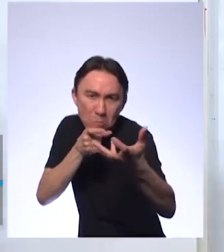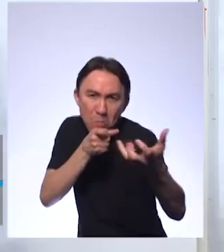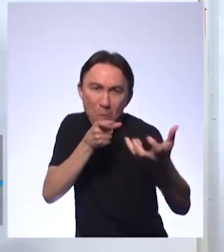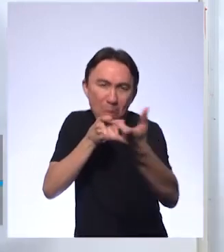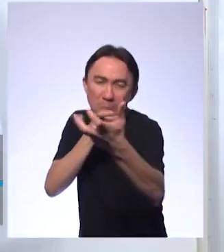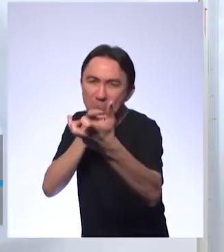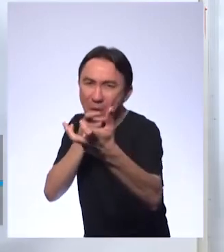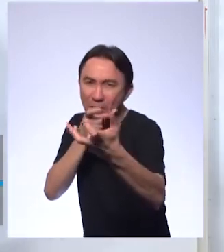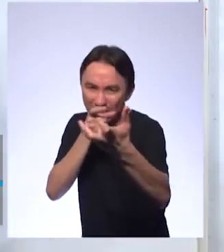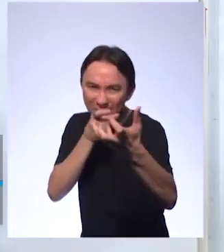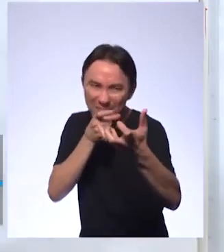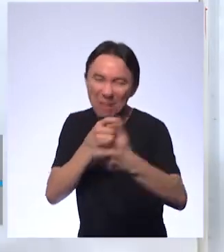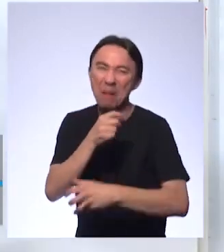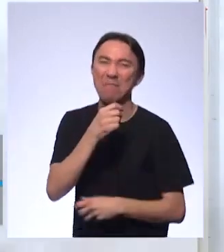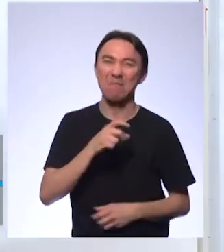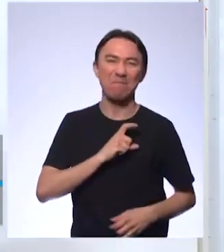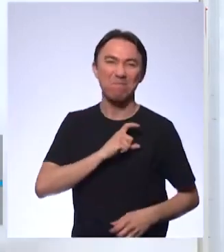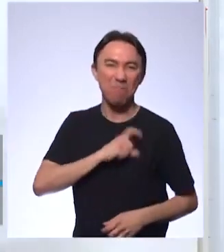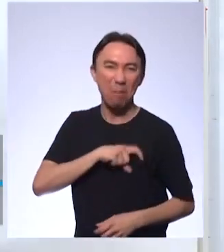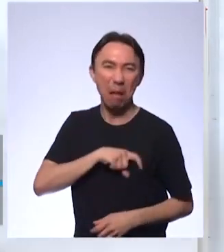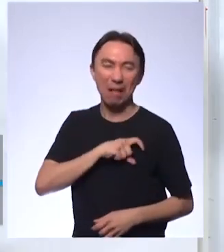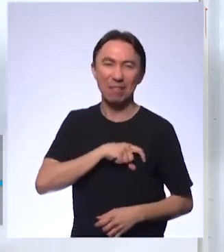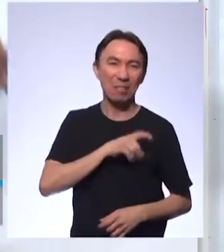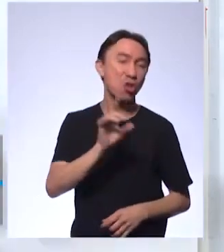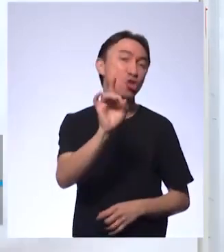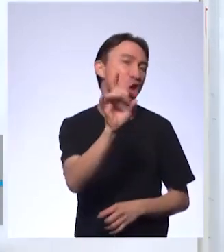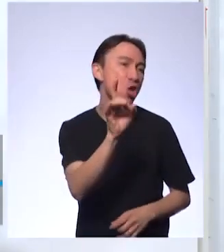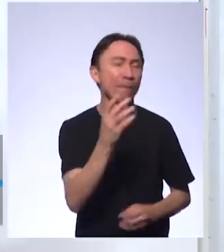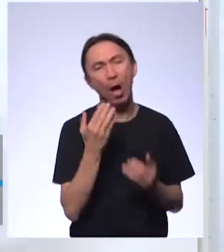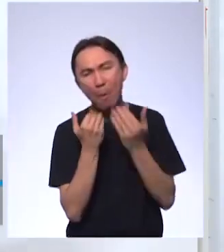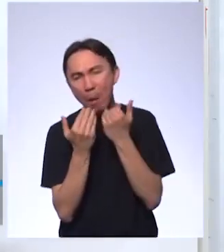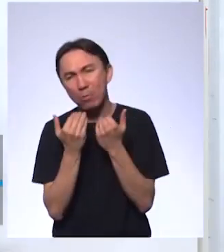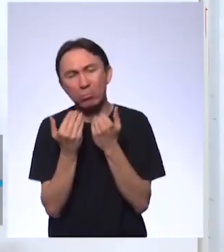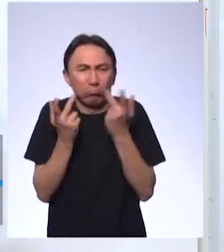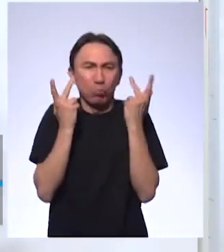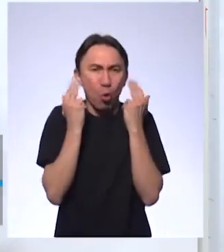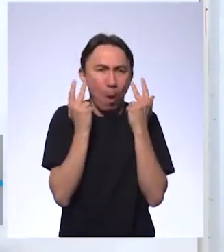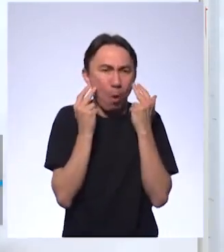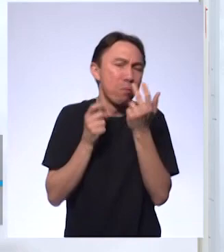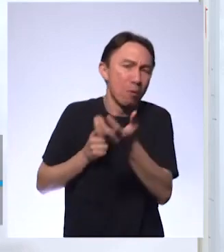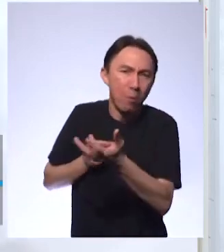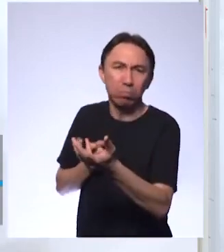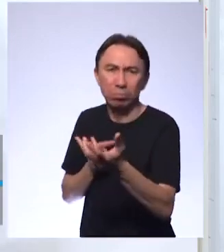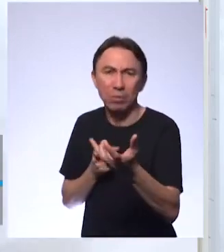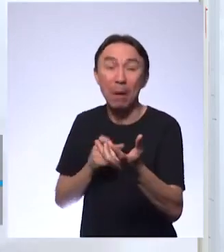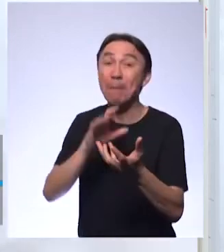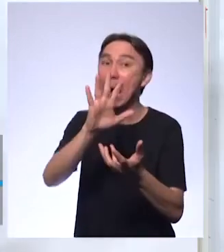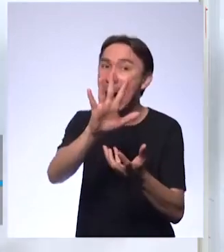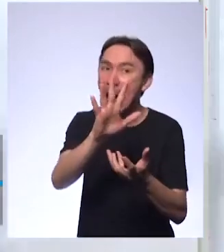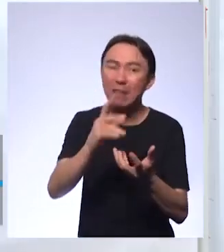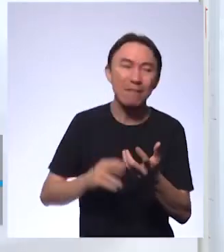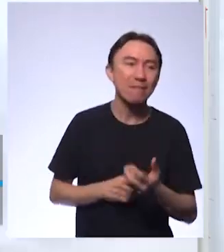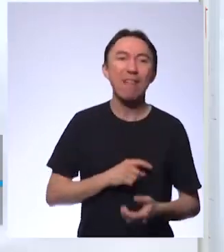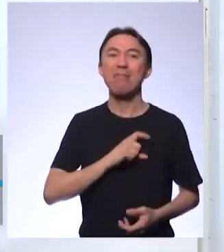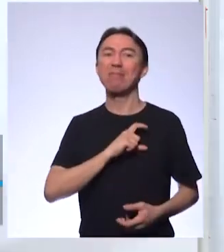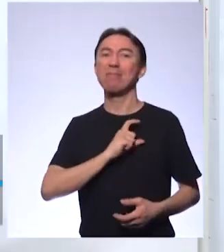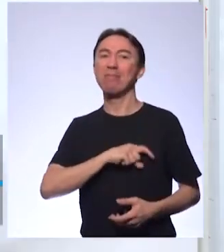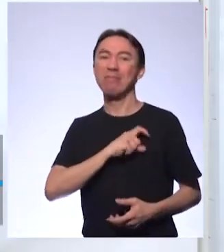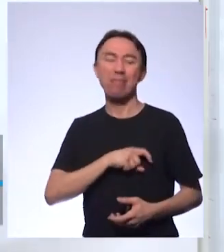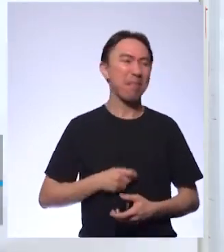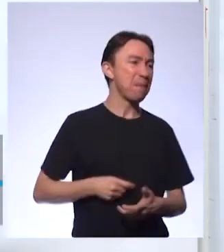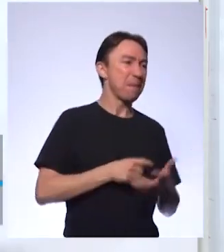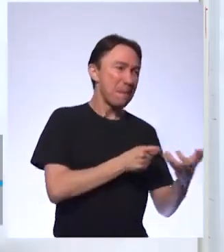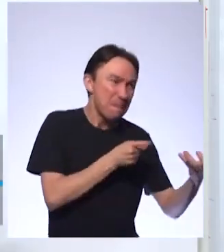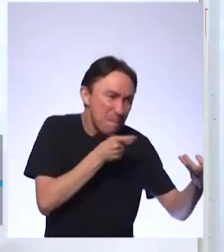comer é uma coisa você está ali vivendo naquele ambiente você faz parte do ambiente, você não está desequilibrando agora quando você caça um monte para vender, para